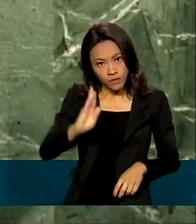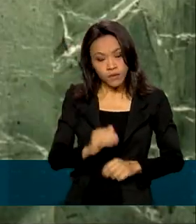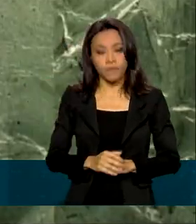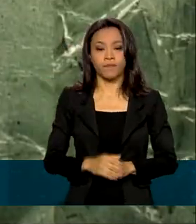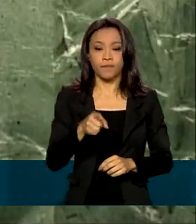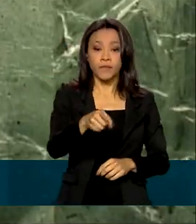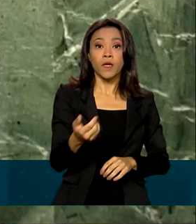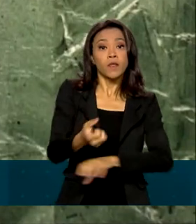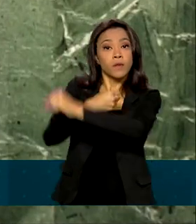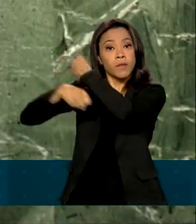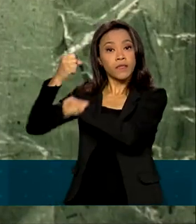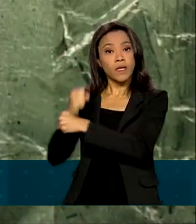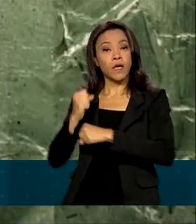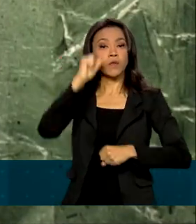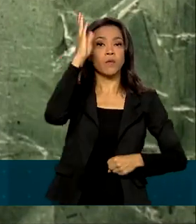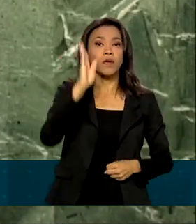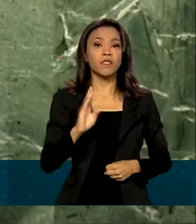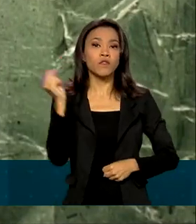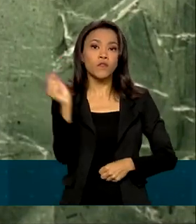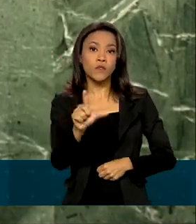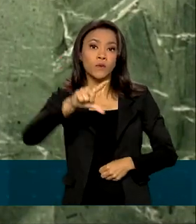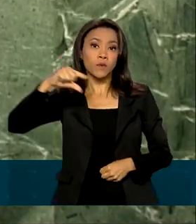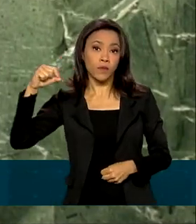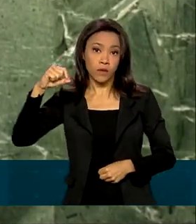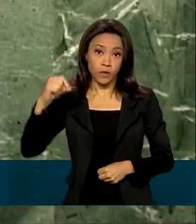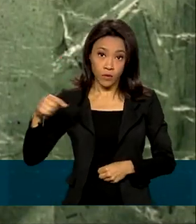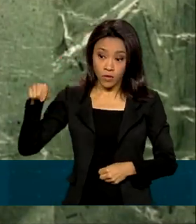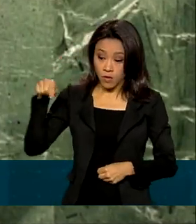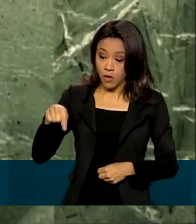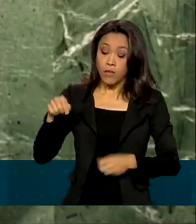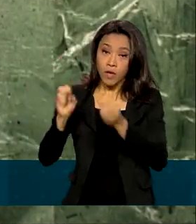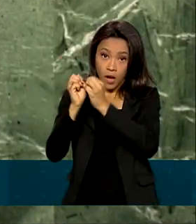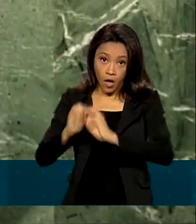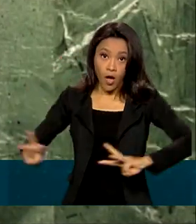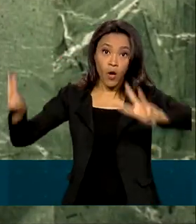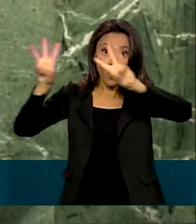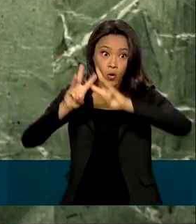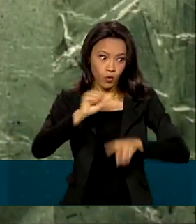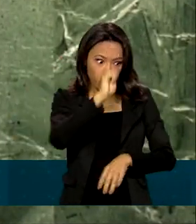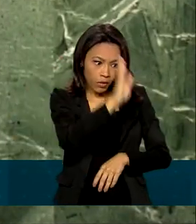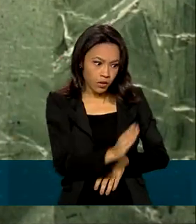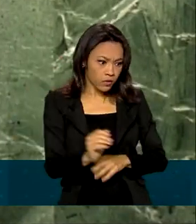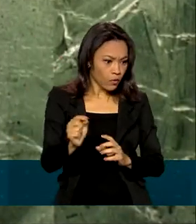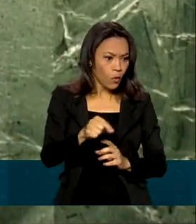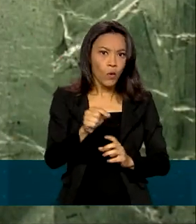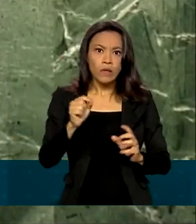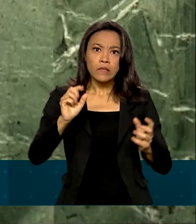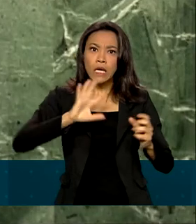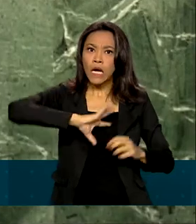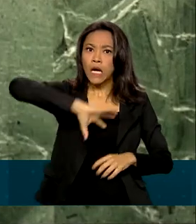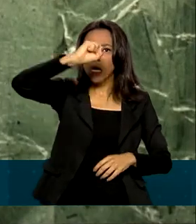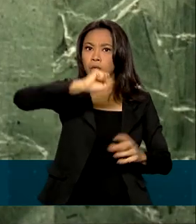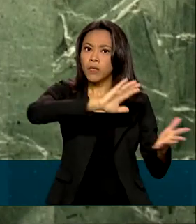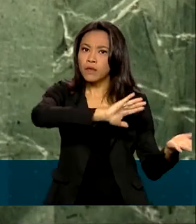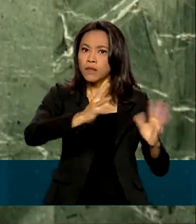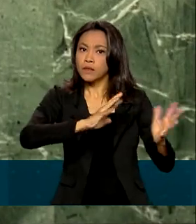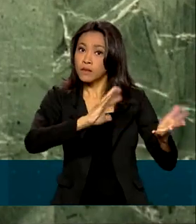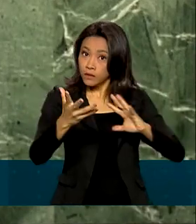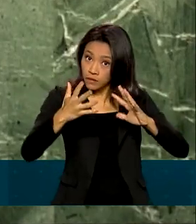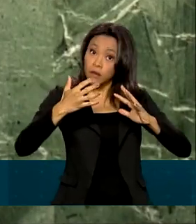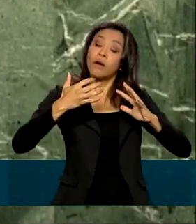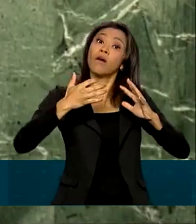ano passado, o Brasil foi escolhido pelas Nações Unidas como o país campeão da transição energética. Temos